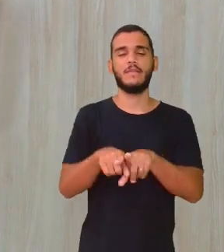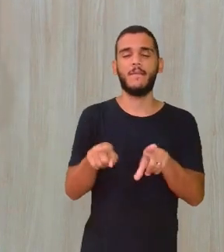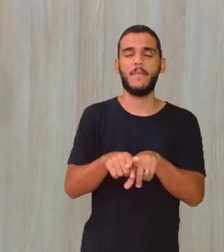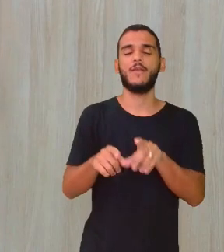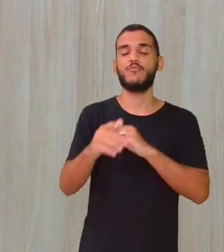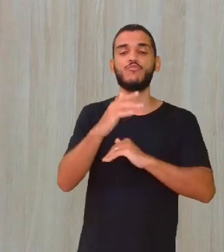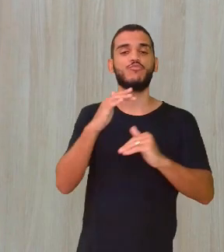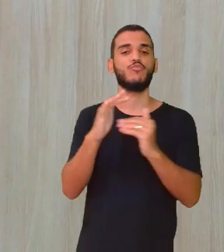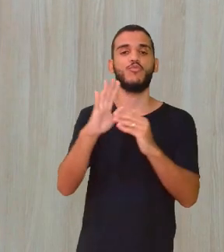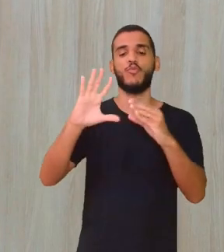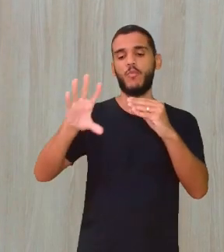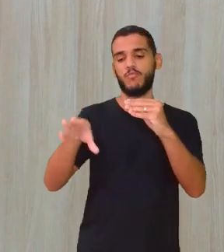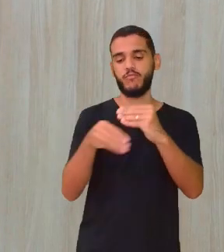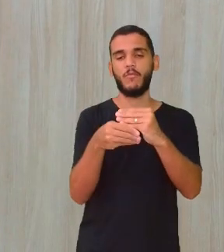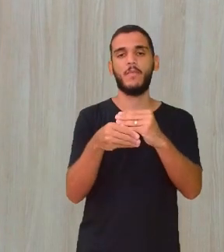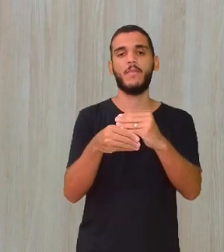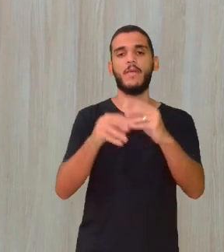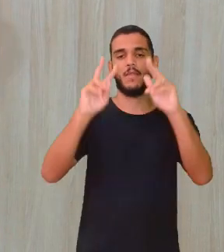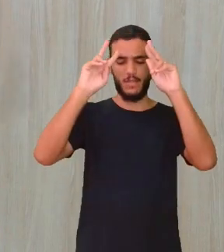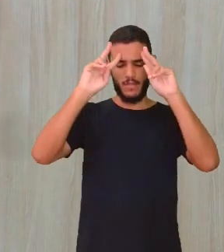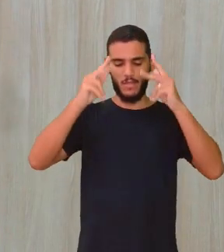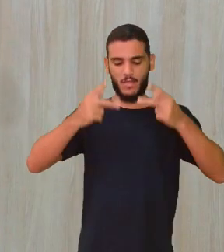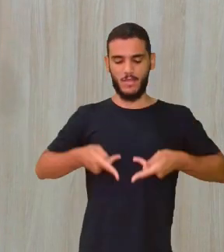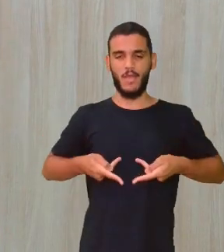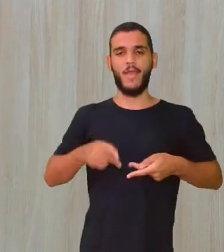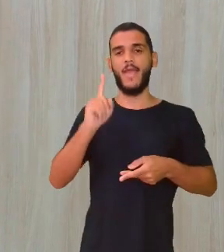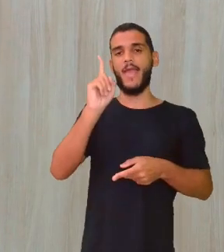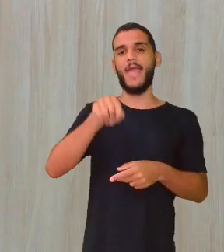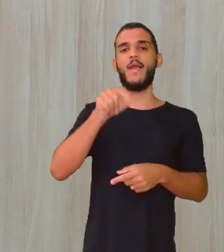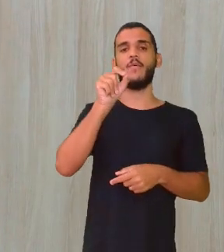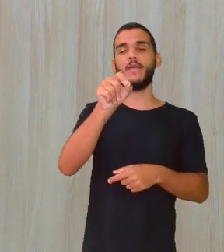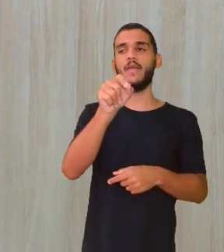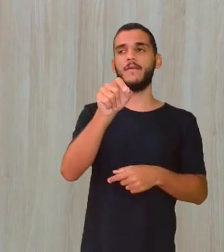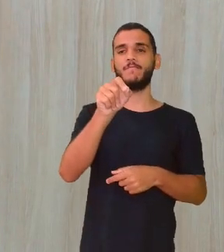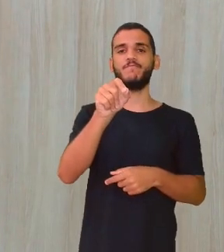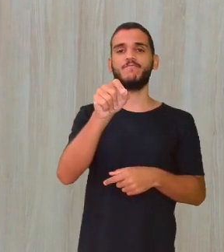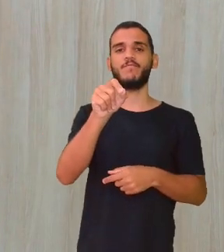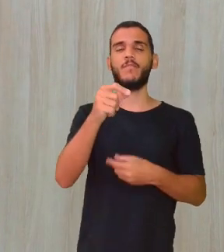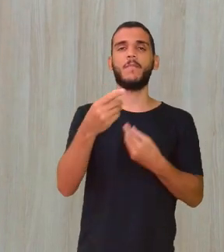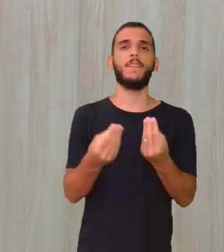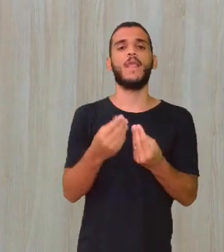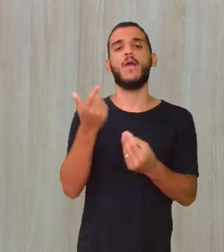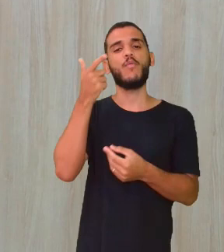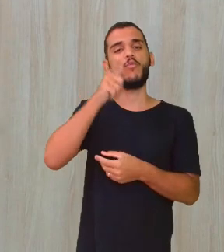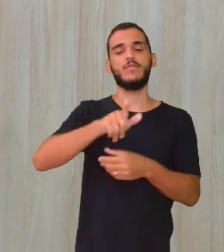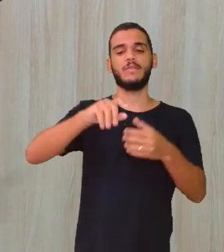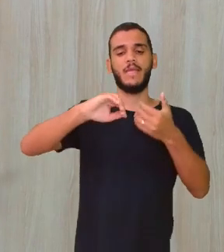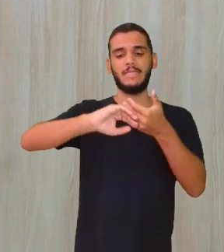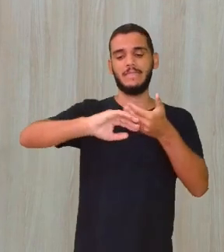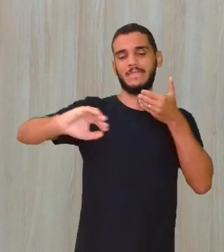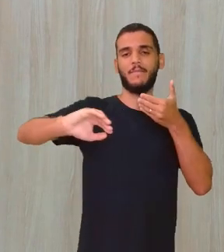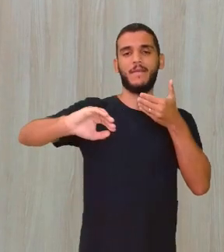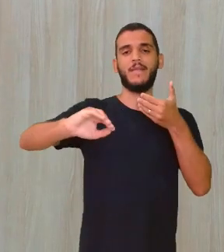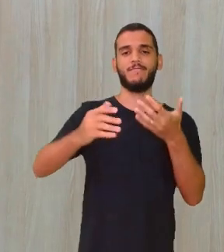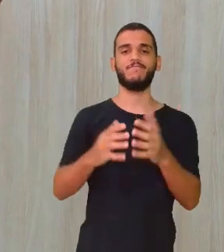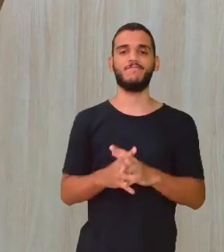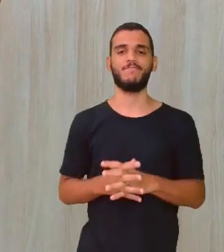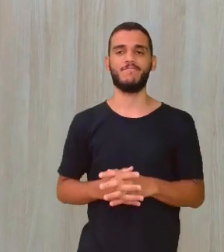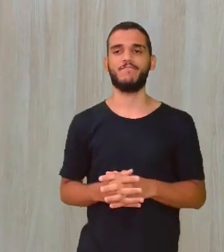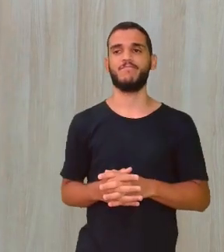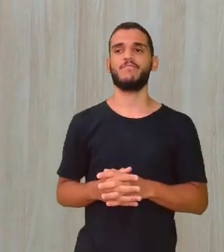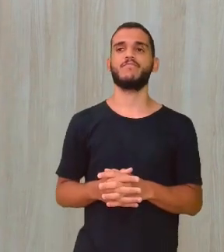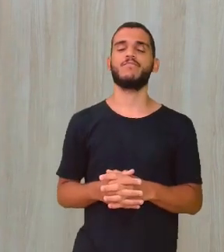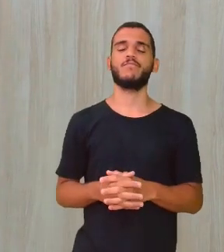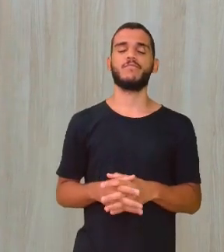parte de quem eu sou. Então, é algo indissociável, né? É algo que a gente não consegue separar de cara. Tá?